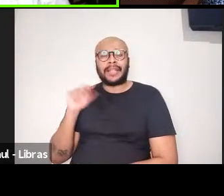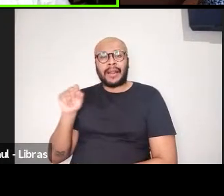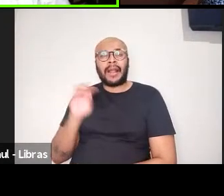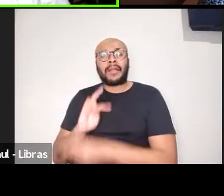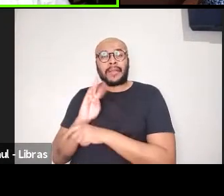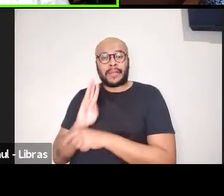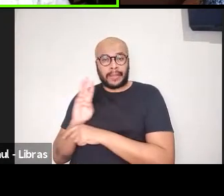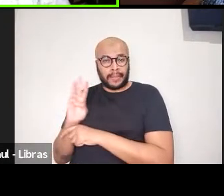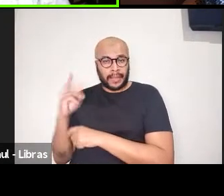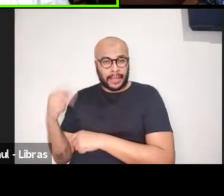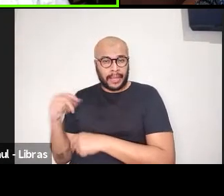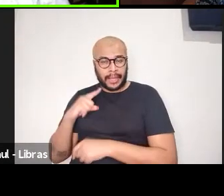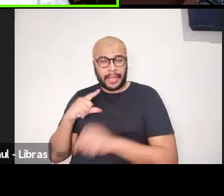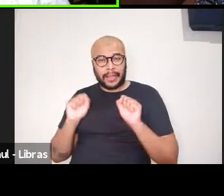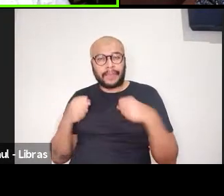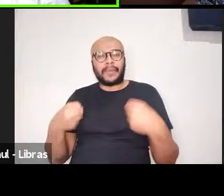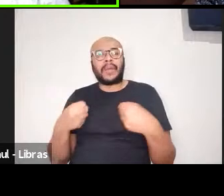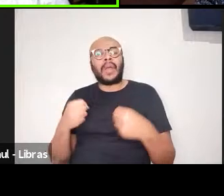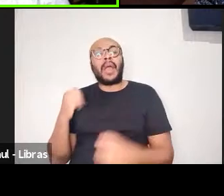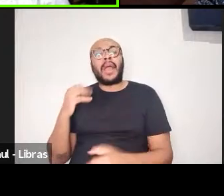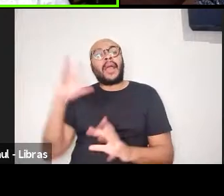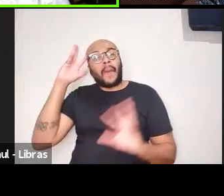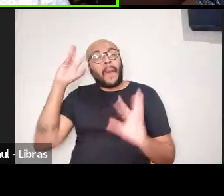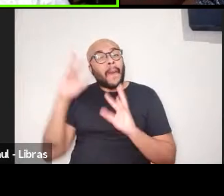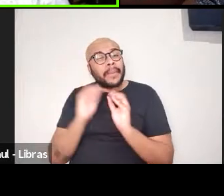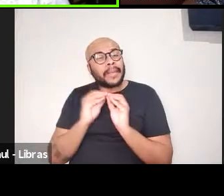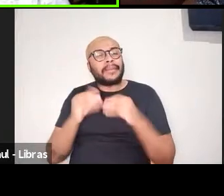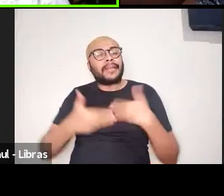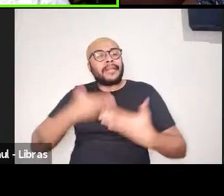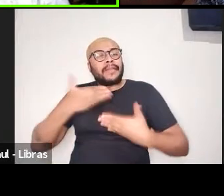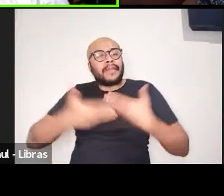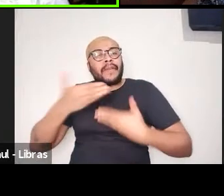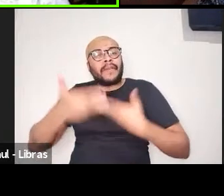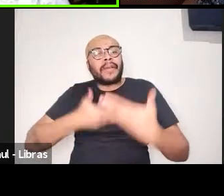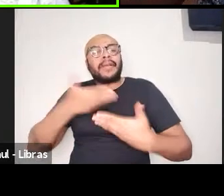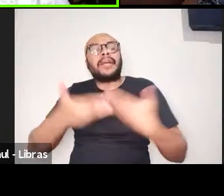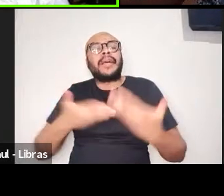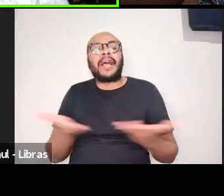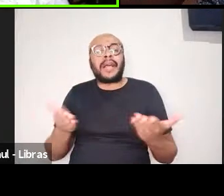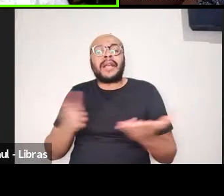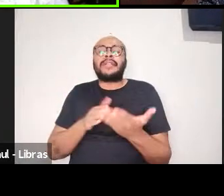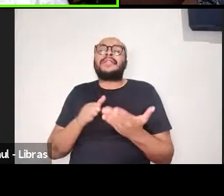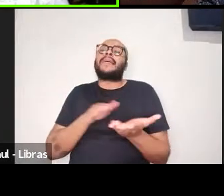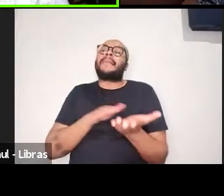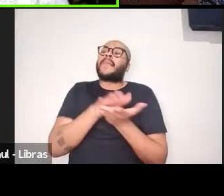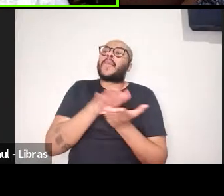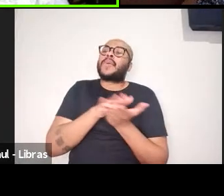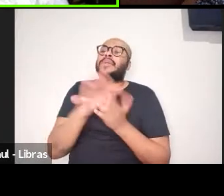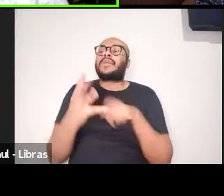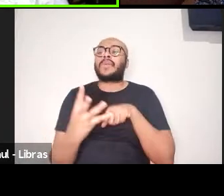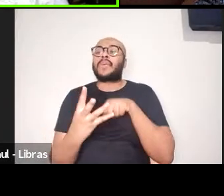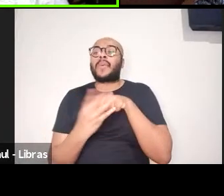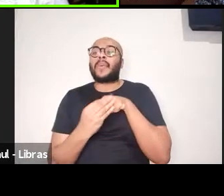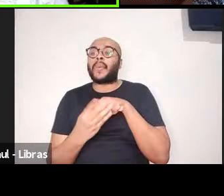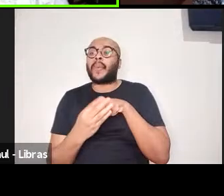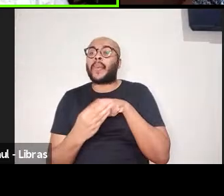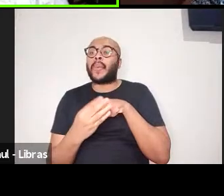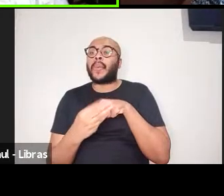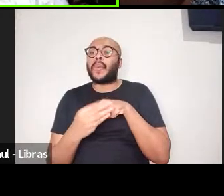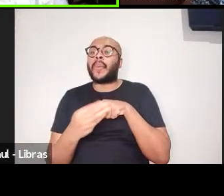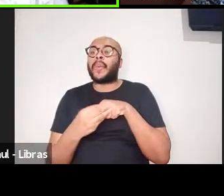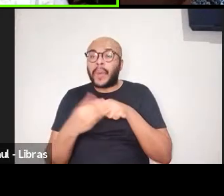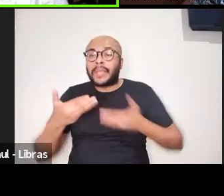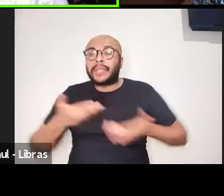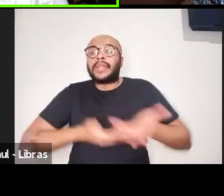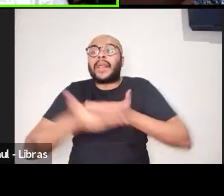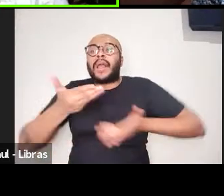ele dedica-se a compreender e desenvolver os processos de produção de conhecimento e intercâmbio